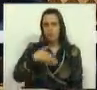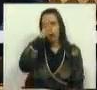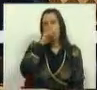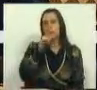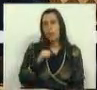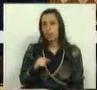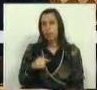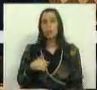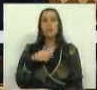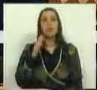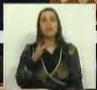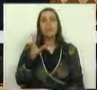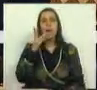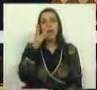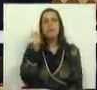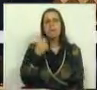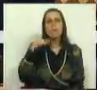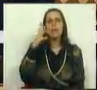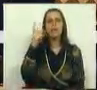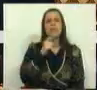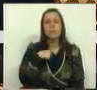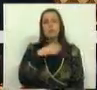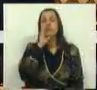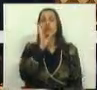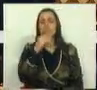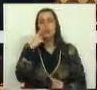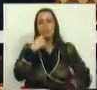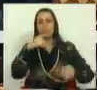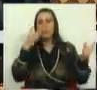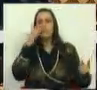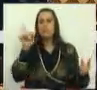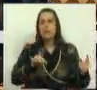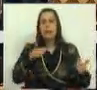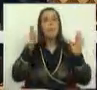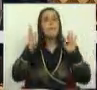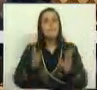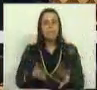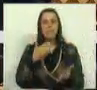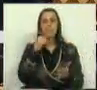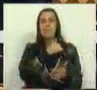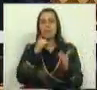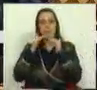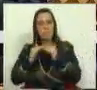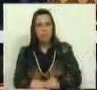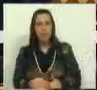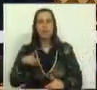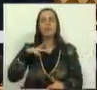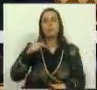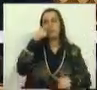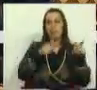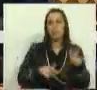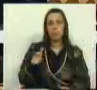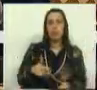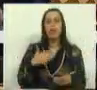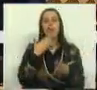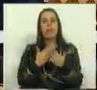Eu, já há mais de três meses, que venho dizendo publicamente que é necessário aliviar os sacrifícios dos portugueses,